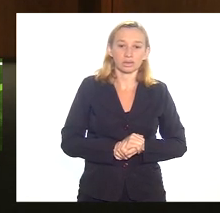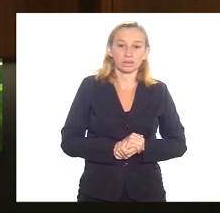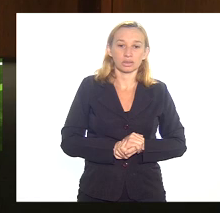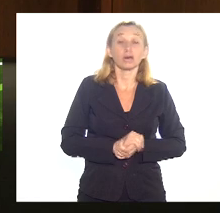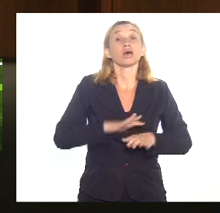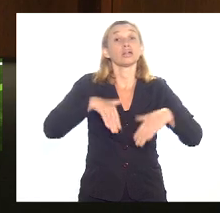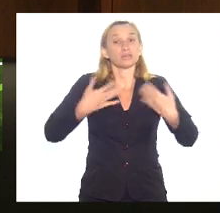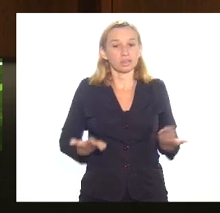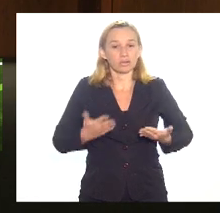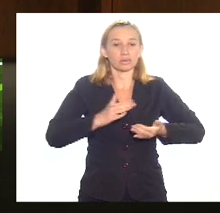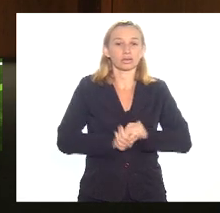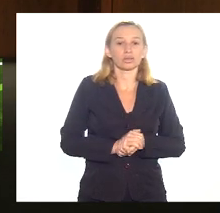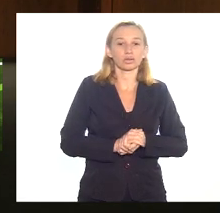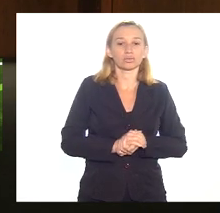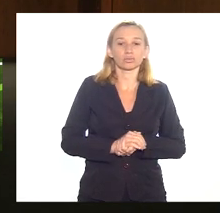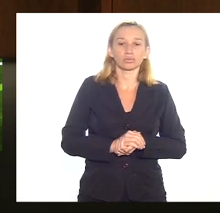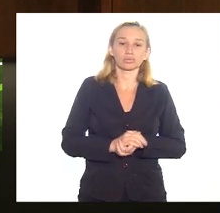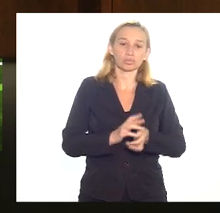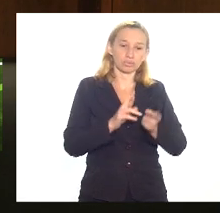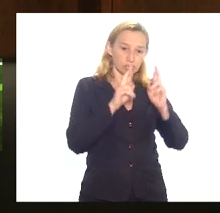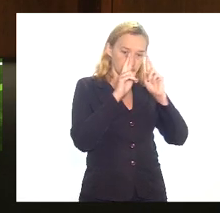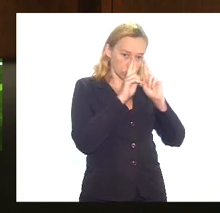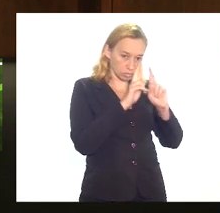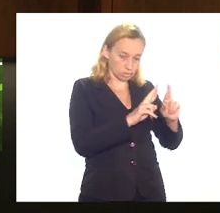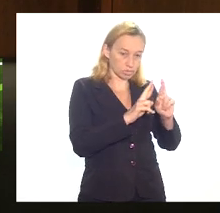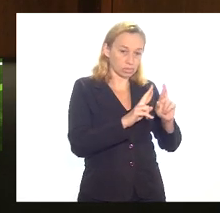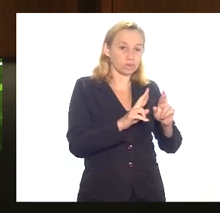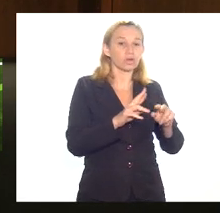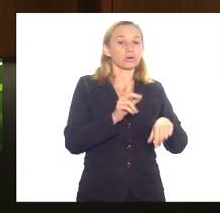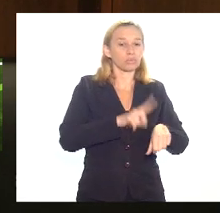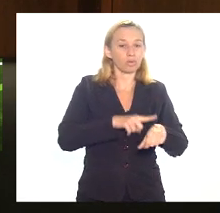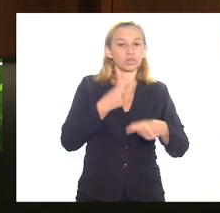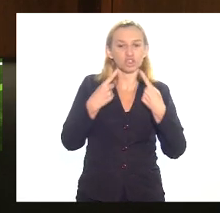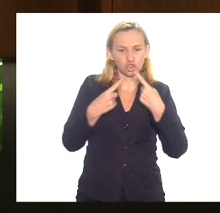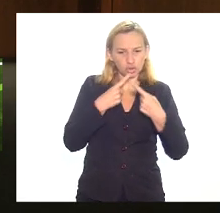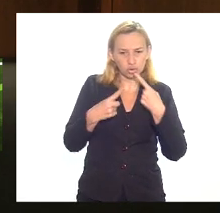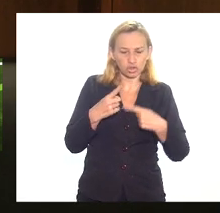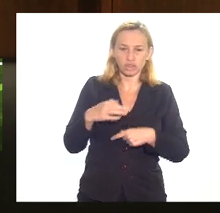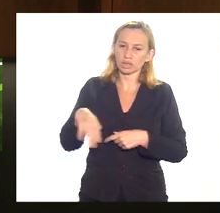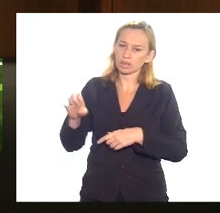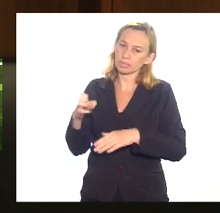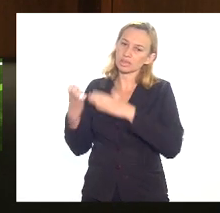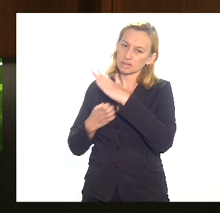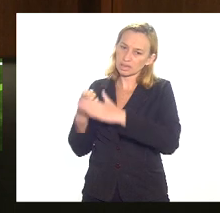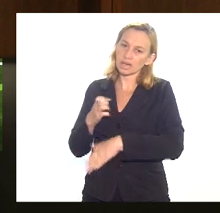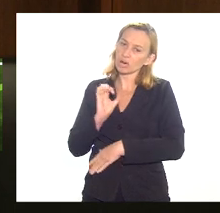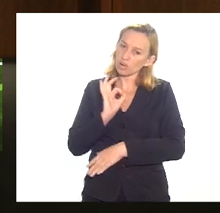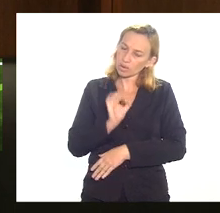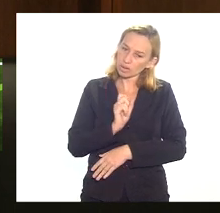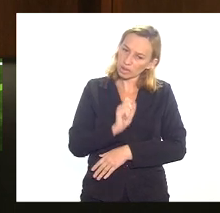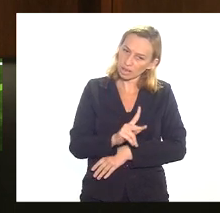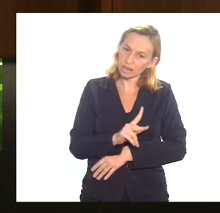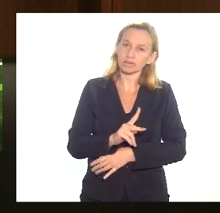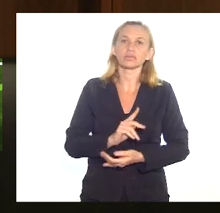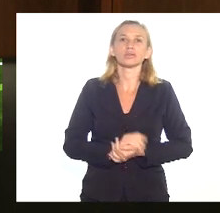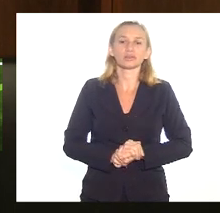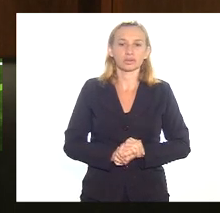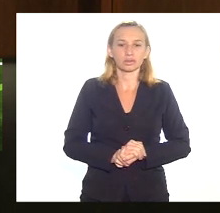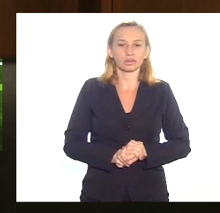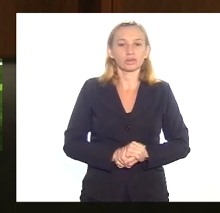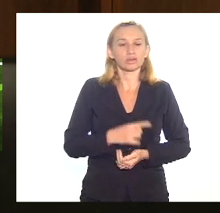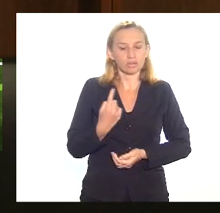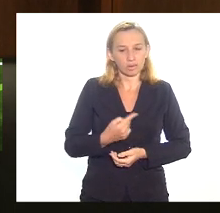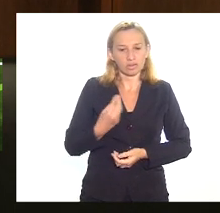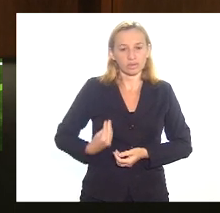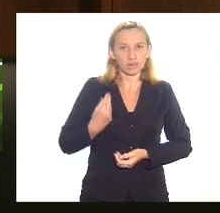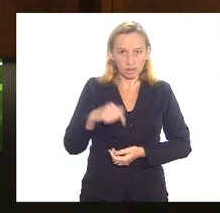então com todo o respeito no momento de discutirmos a CEDAI vamos discutir sem problema nenhum eu estou aqui para nós estamos aqui